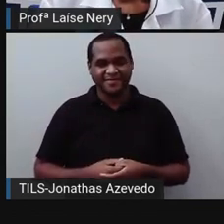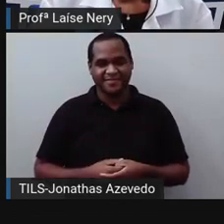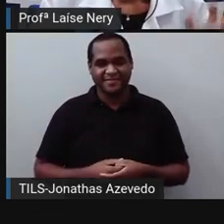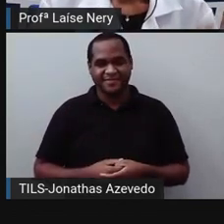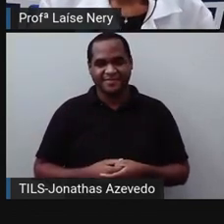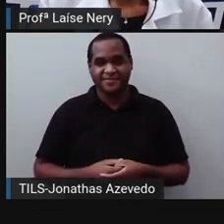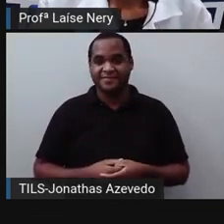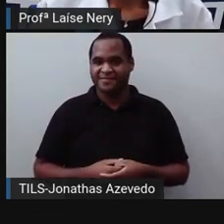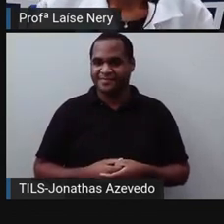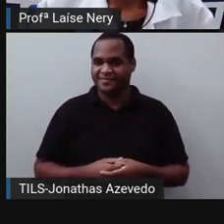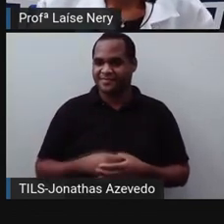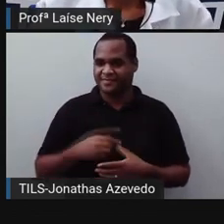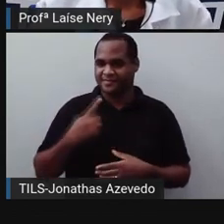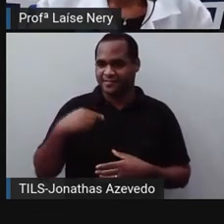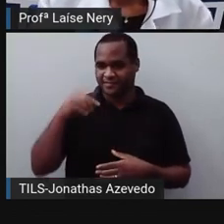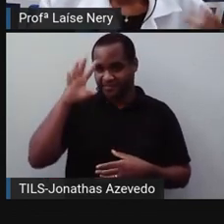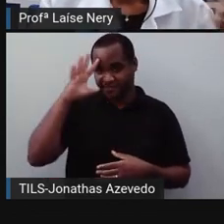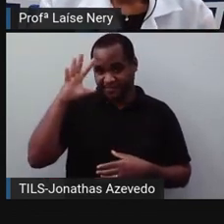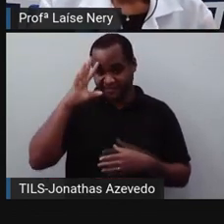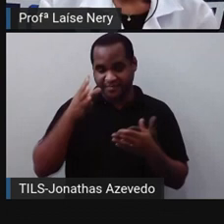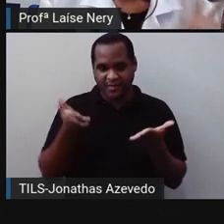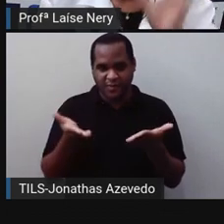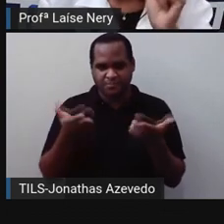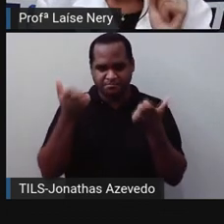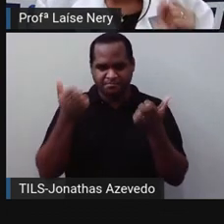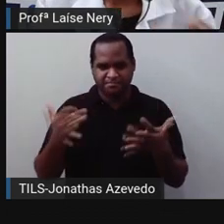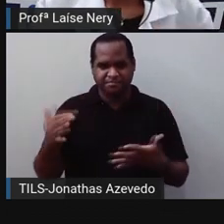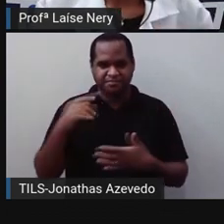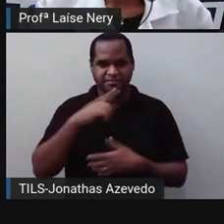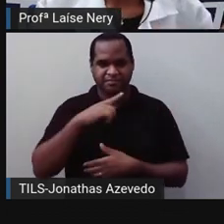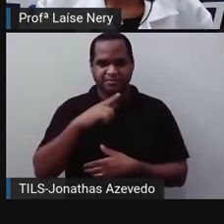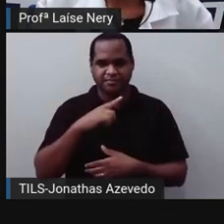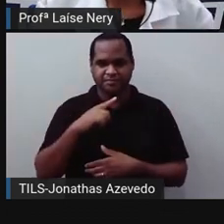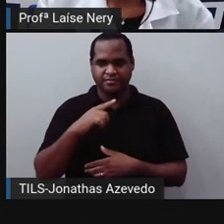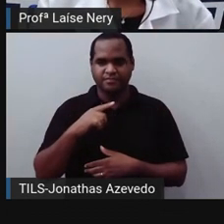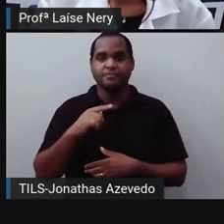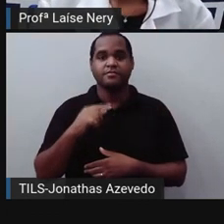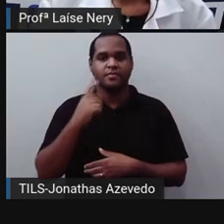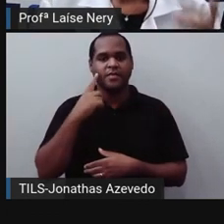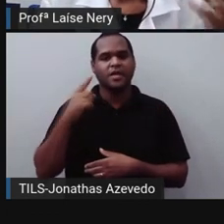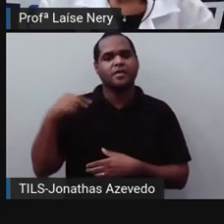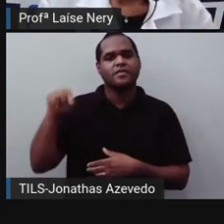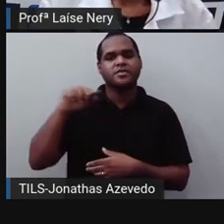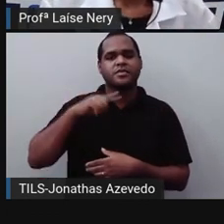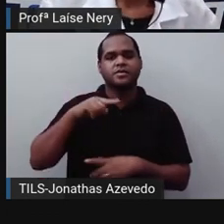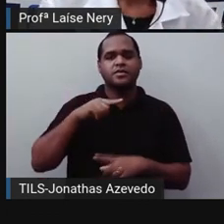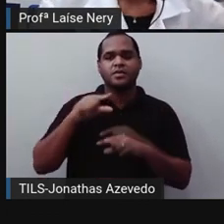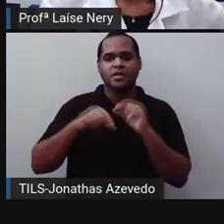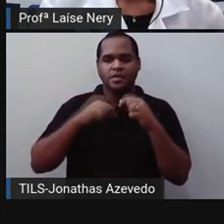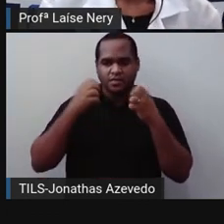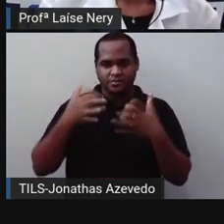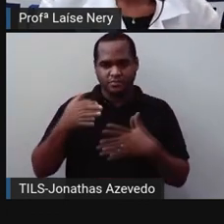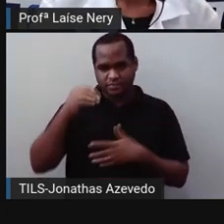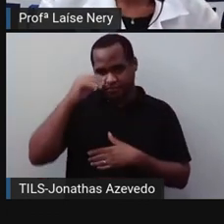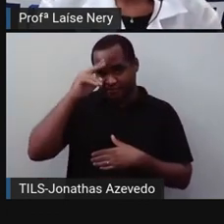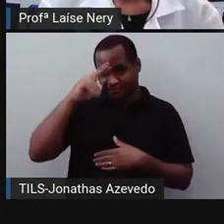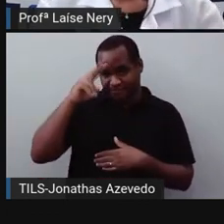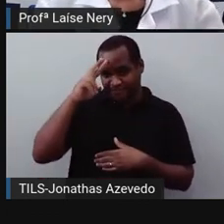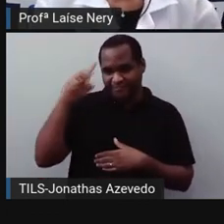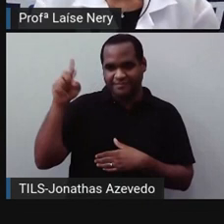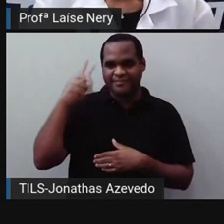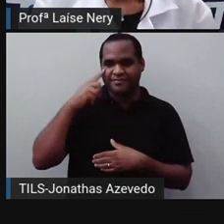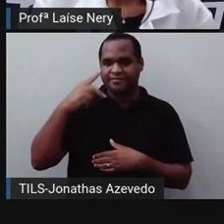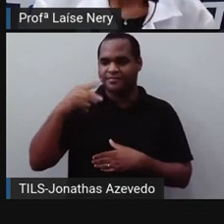Mas vamos pensar agora. Vamos voltar um pouquinho e lembrar que os poliedros